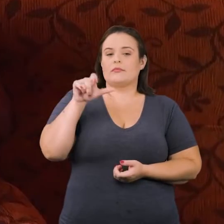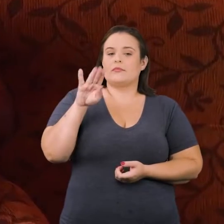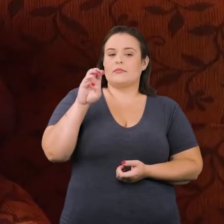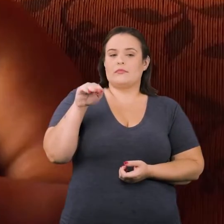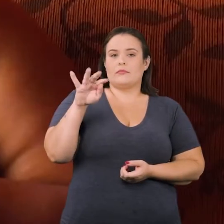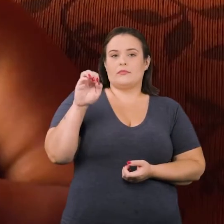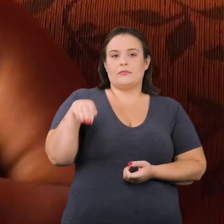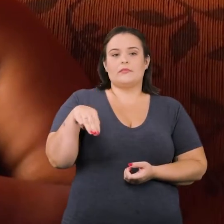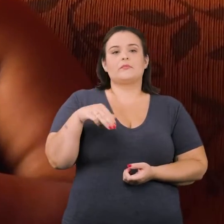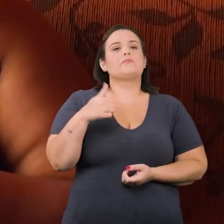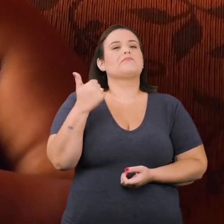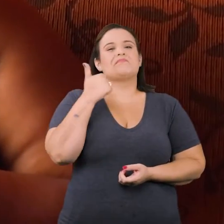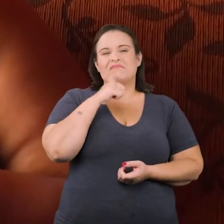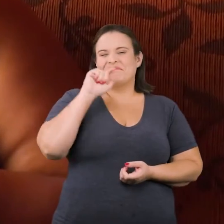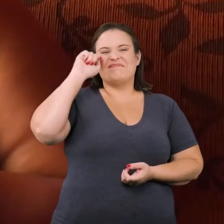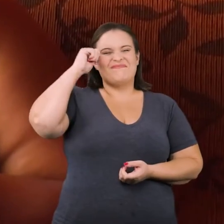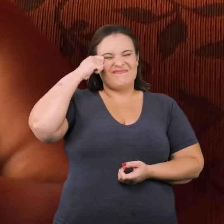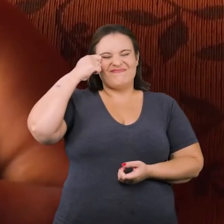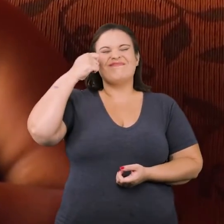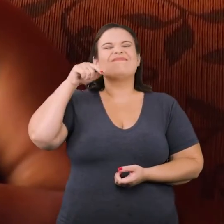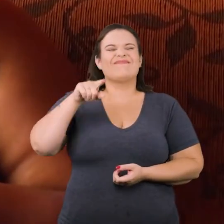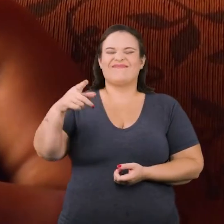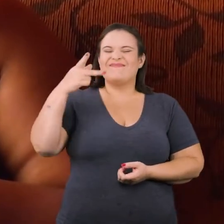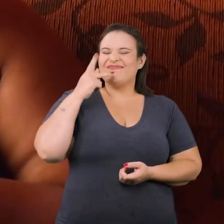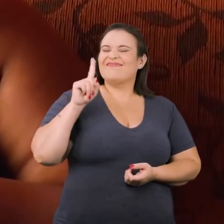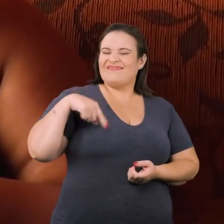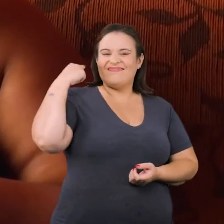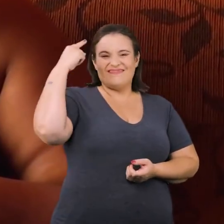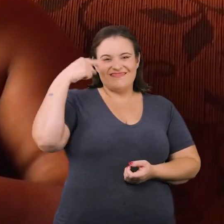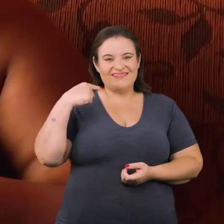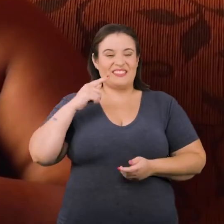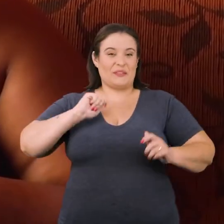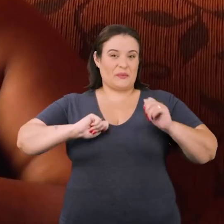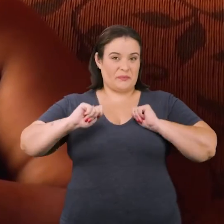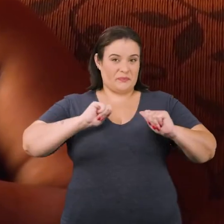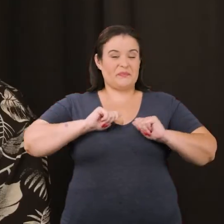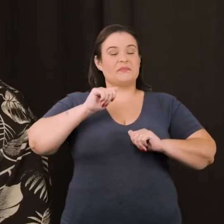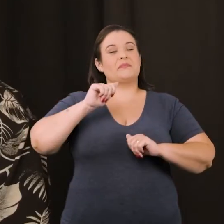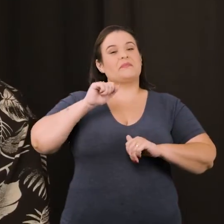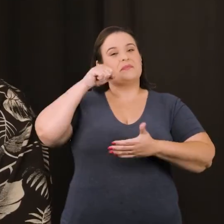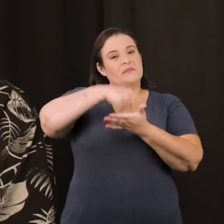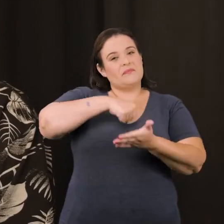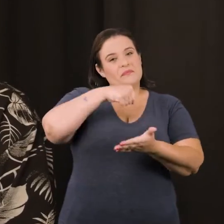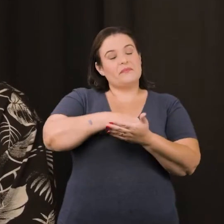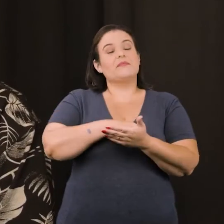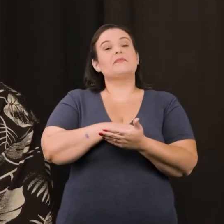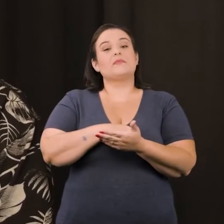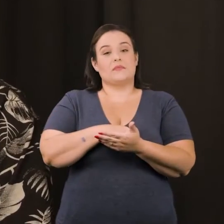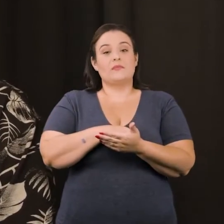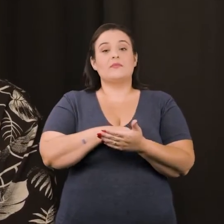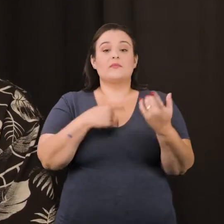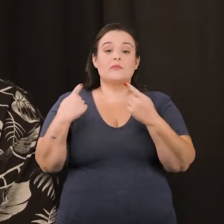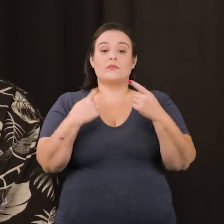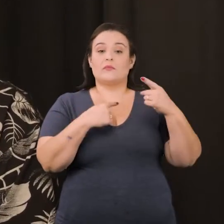negra, se autodenomina louca, que é uma atriz militante da causa